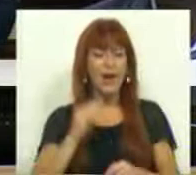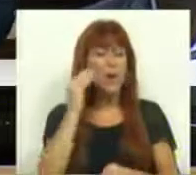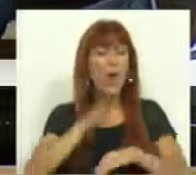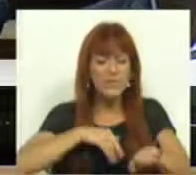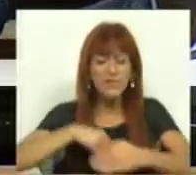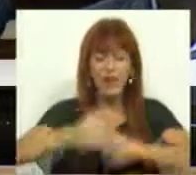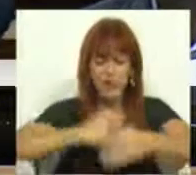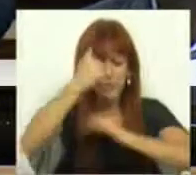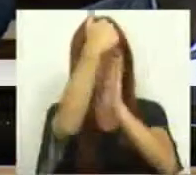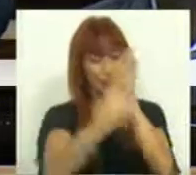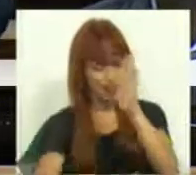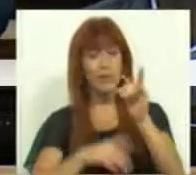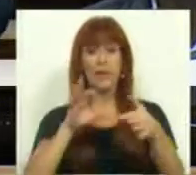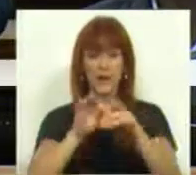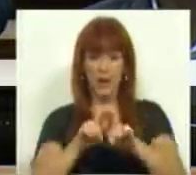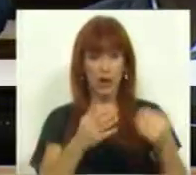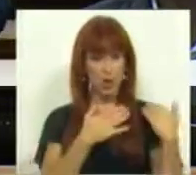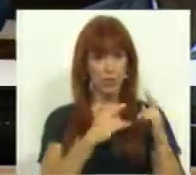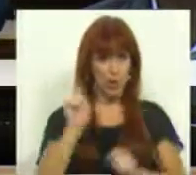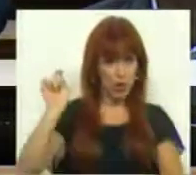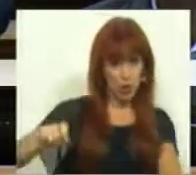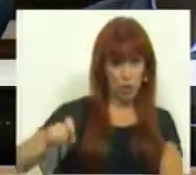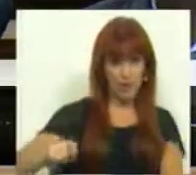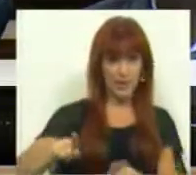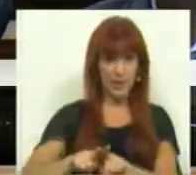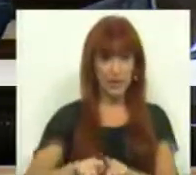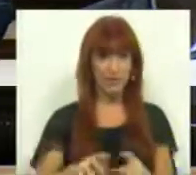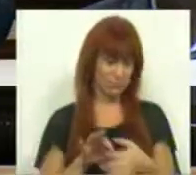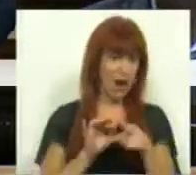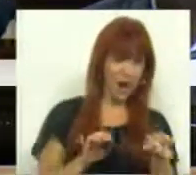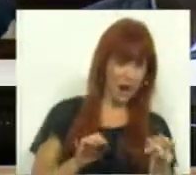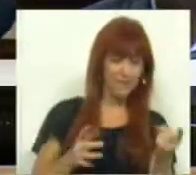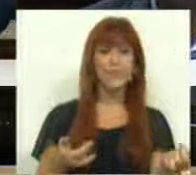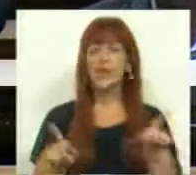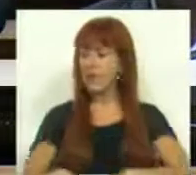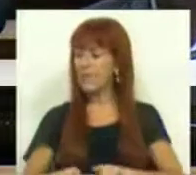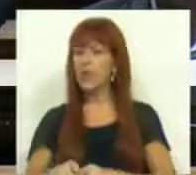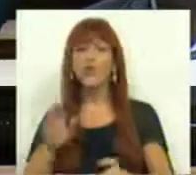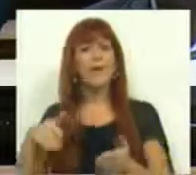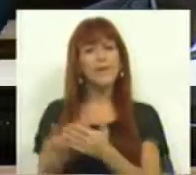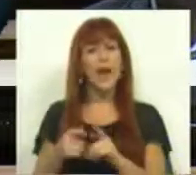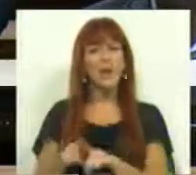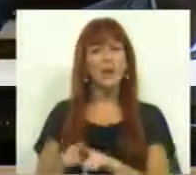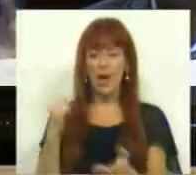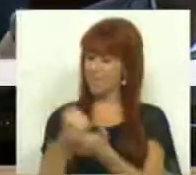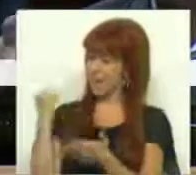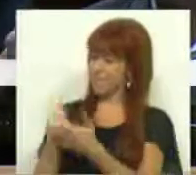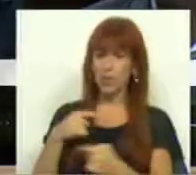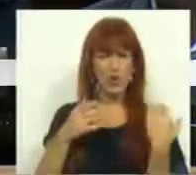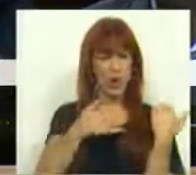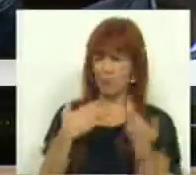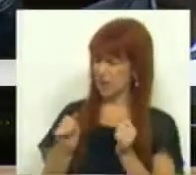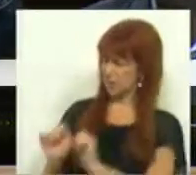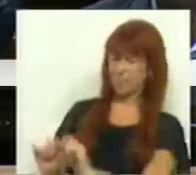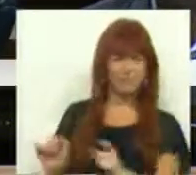preceitos constitucionais no que as competências do juízo diz respeito, quanto atribuir aos notários competências